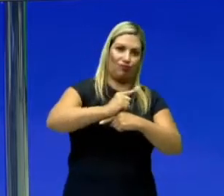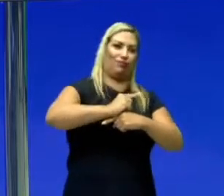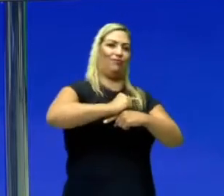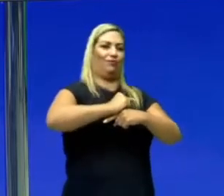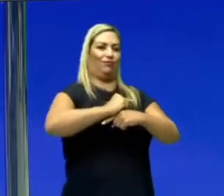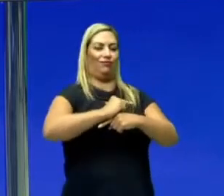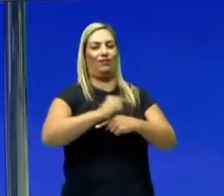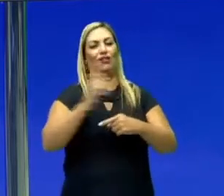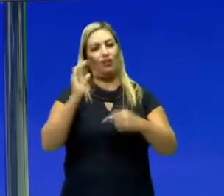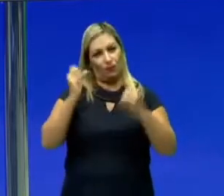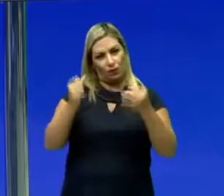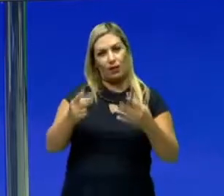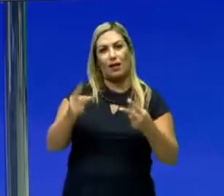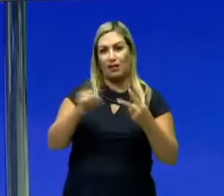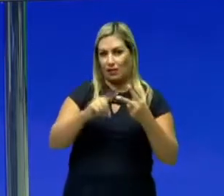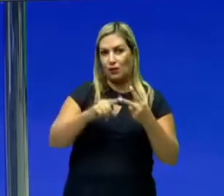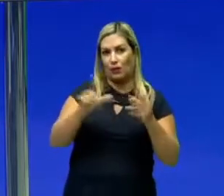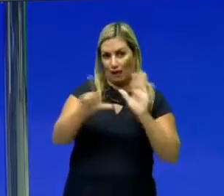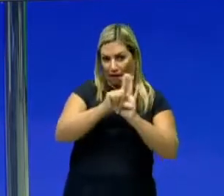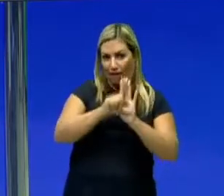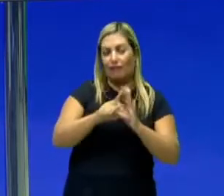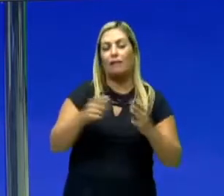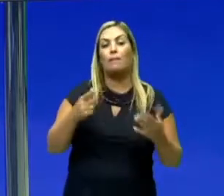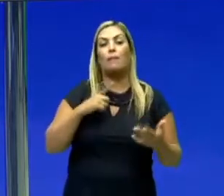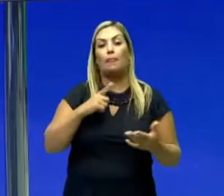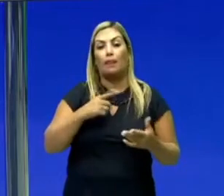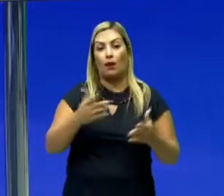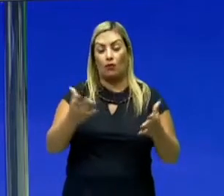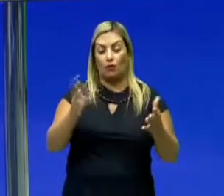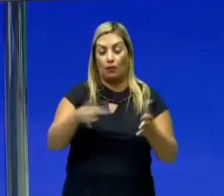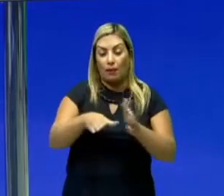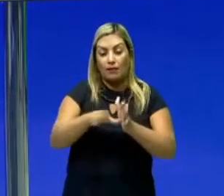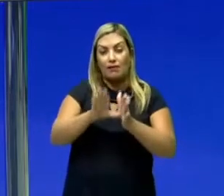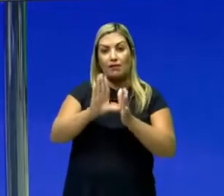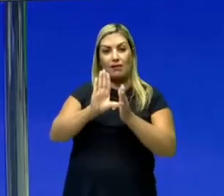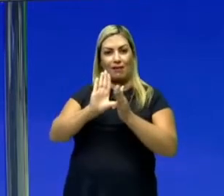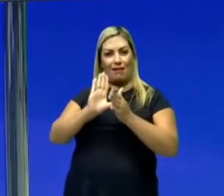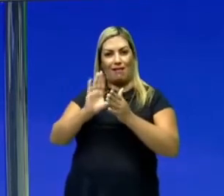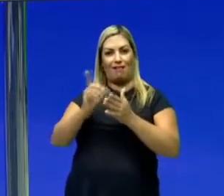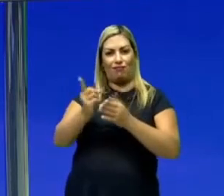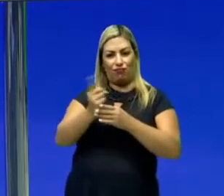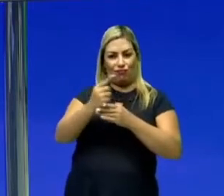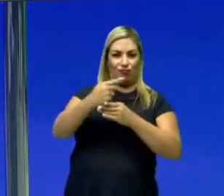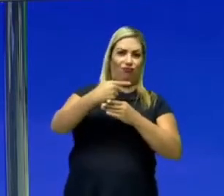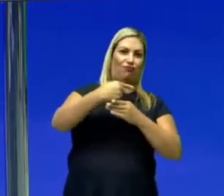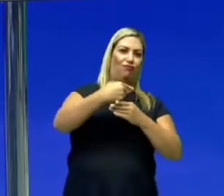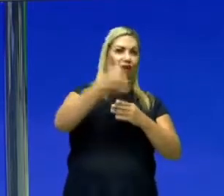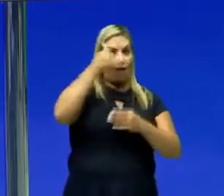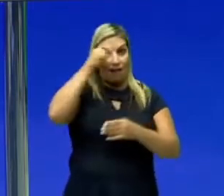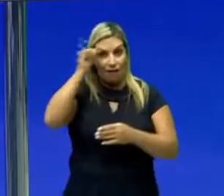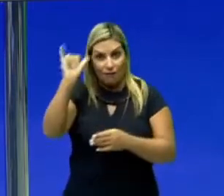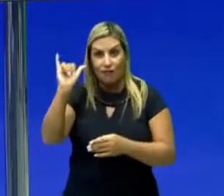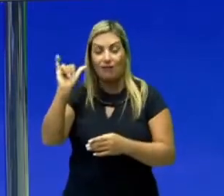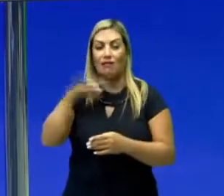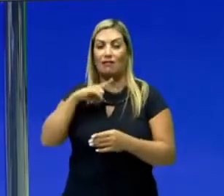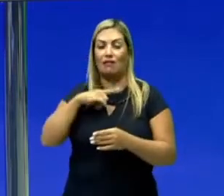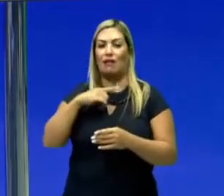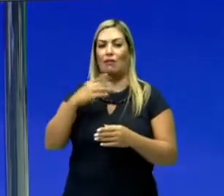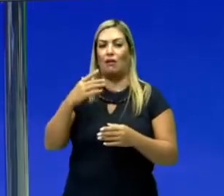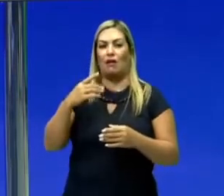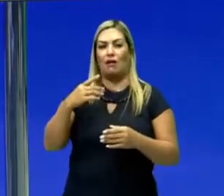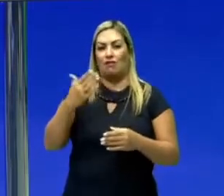segunda lei. Então, no iberg, ele faz com que ocorra uma desaceleração, sendo que evita você a ter uma